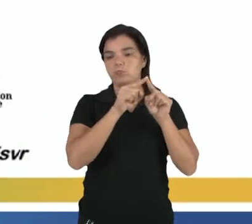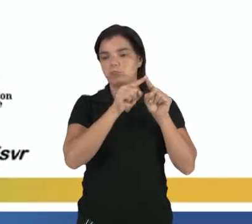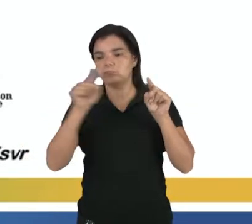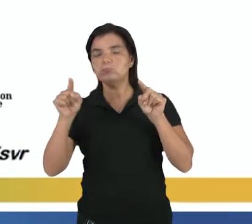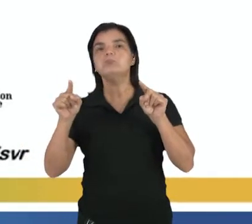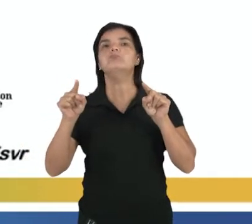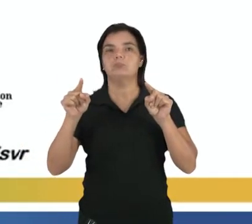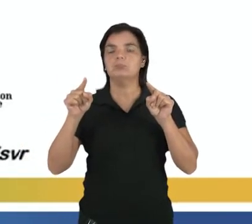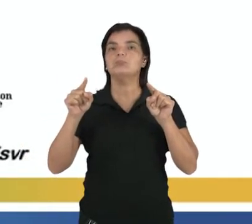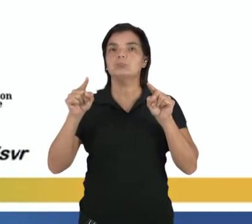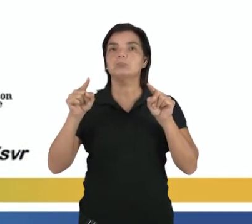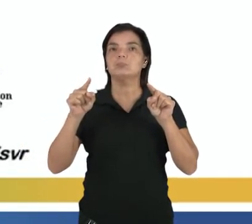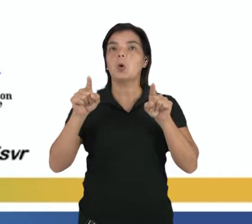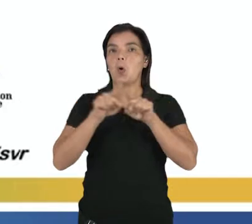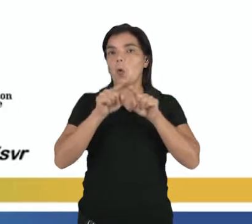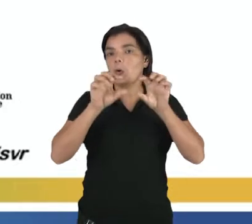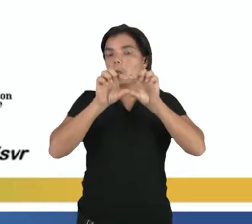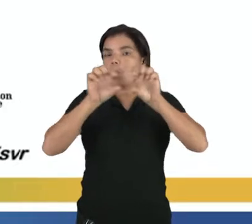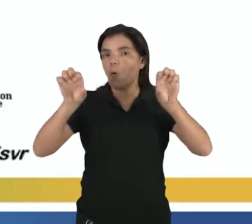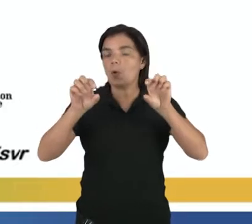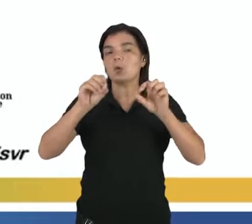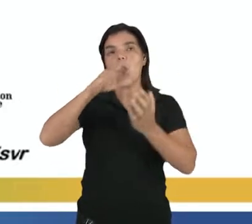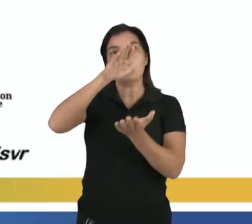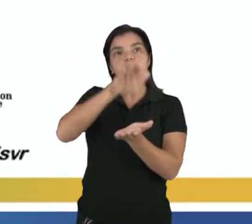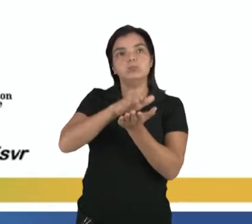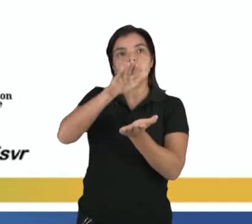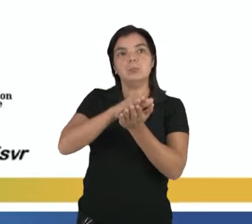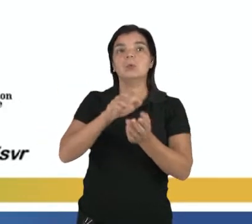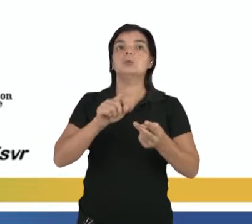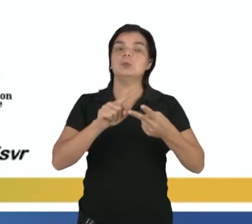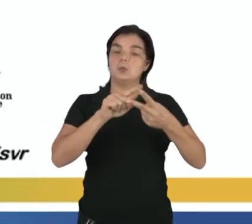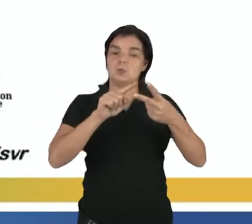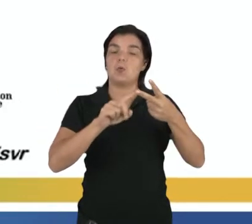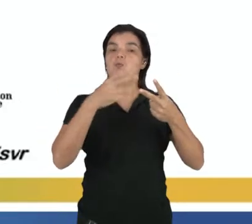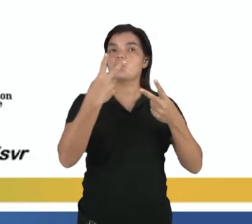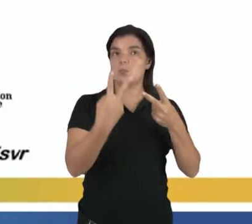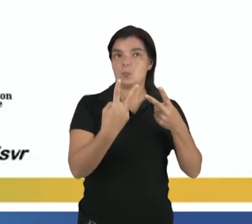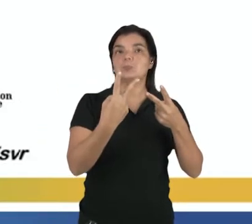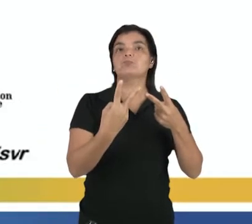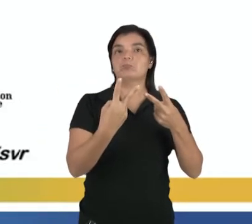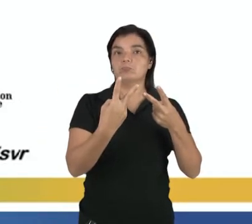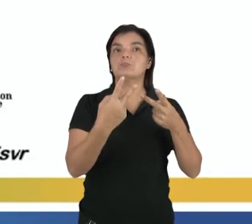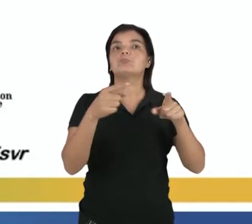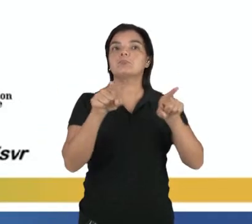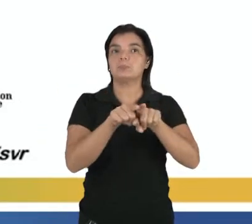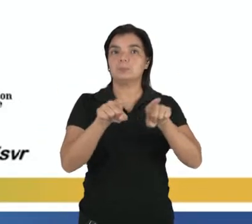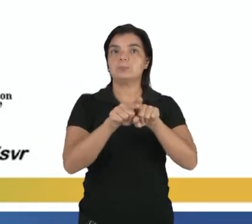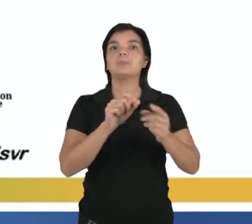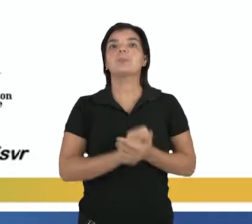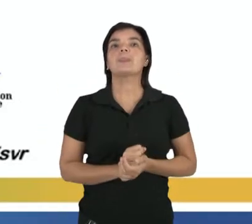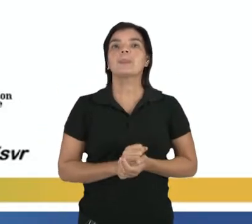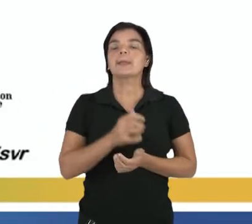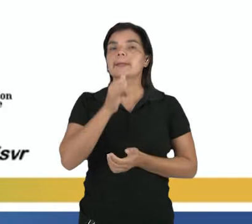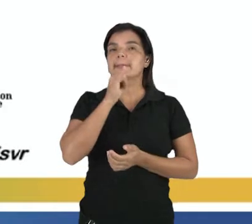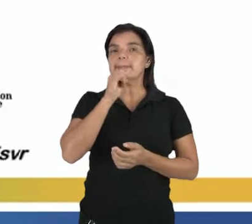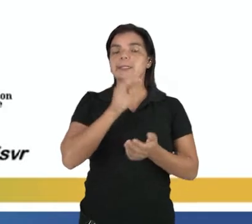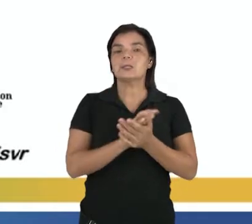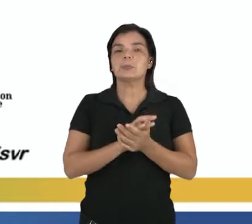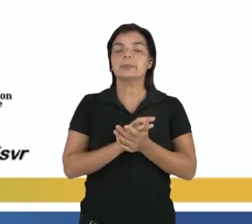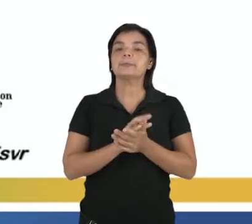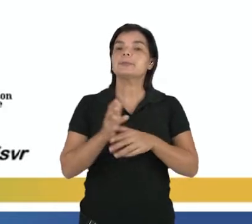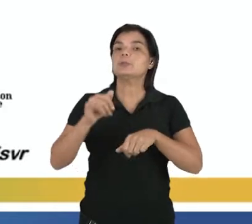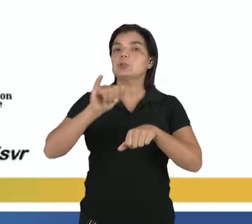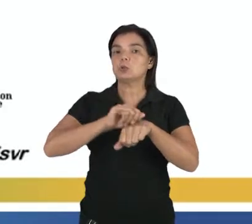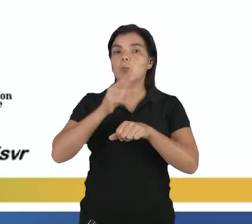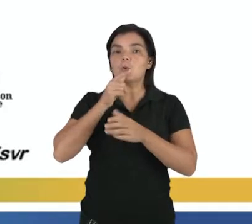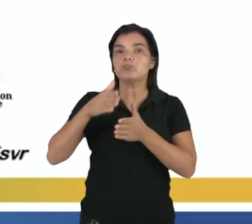direção, né, como em cordas ou em molas. Bidimensionais, ocorrem em duas dimensões, como aquelas na superfície de